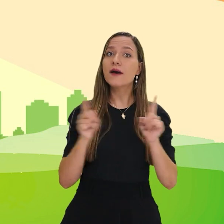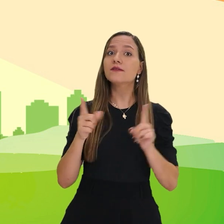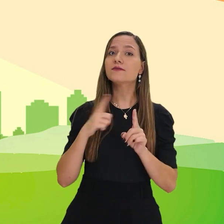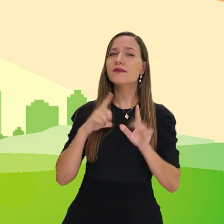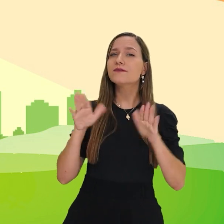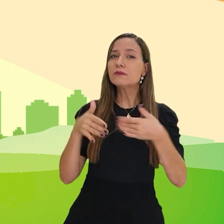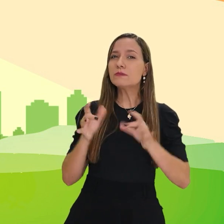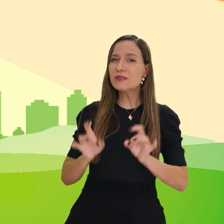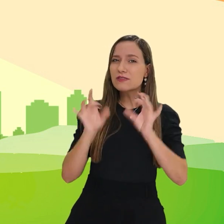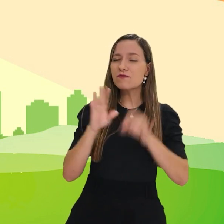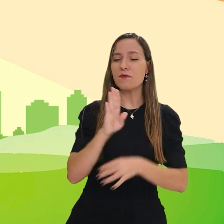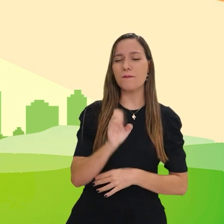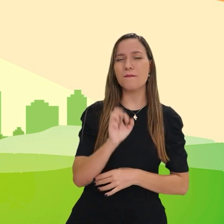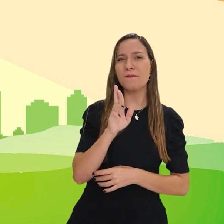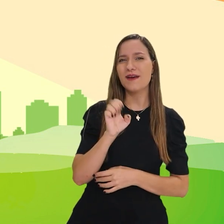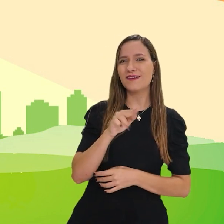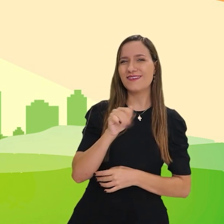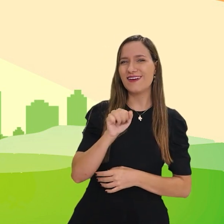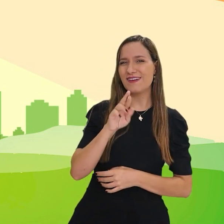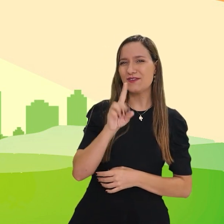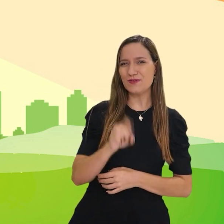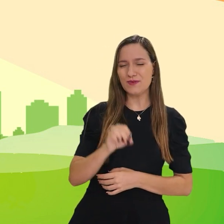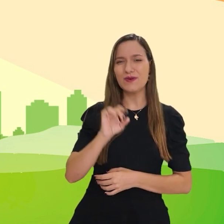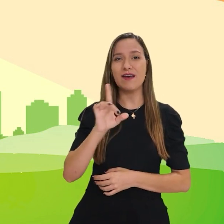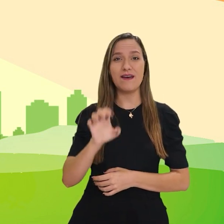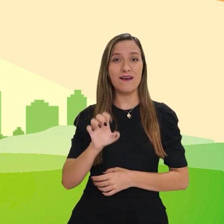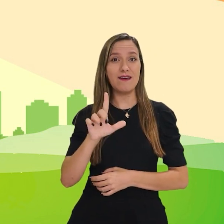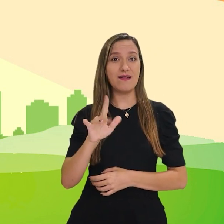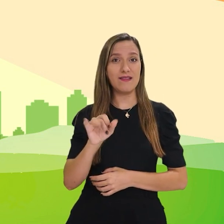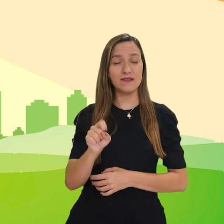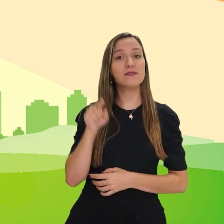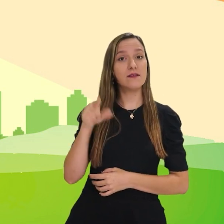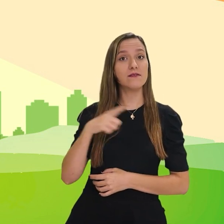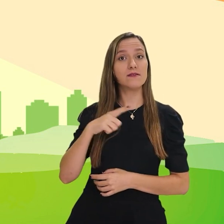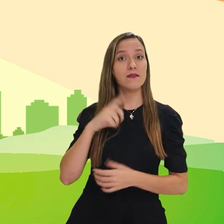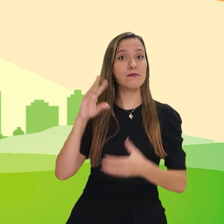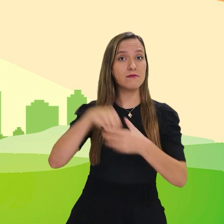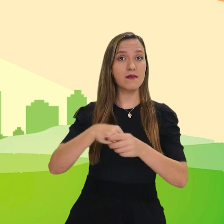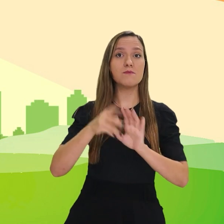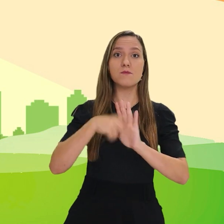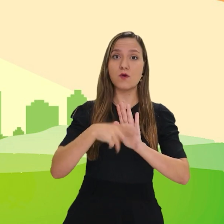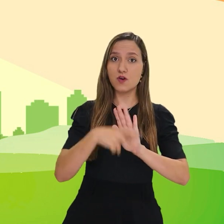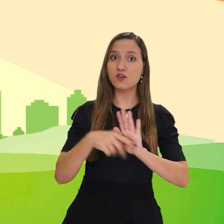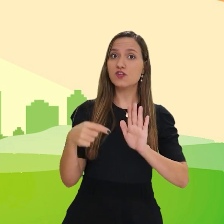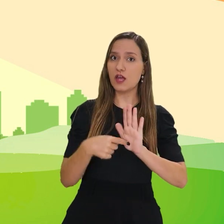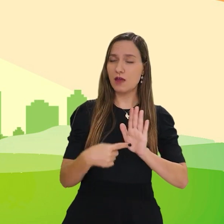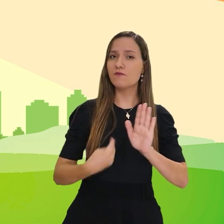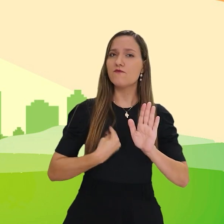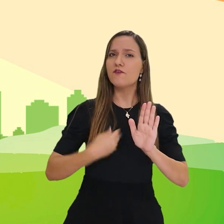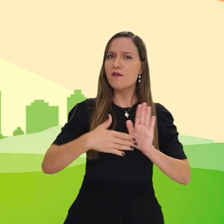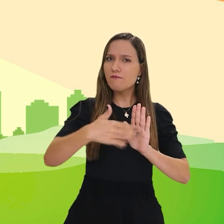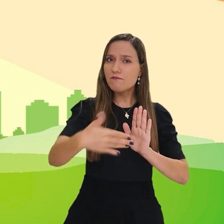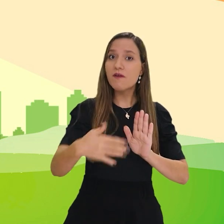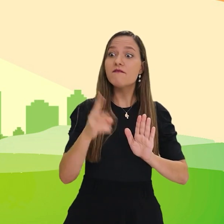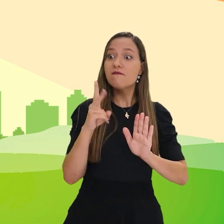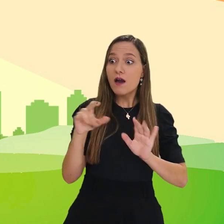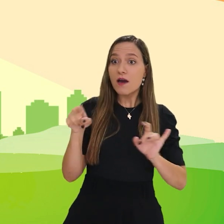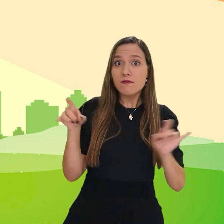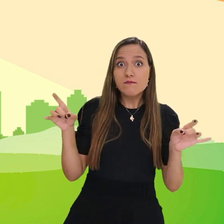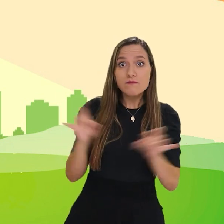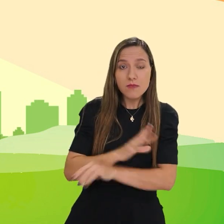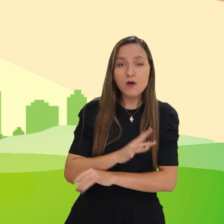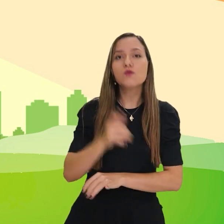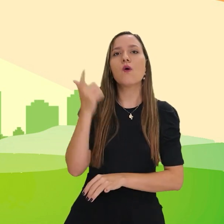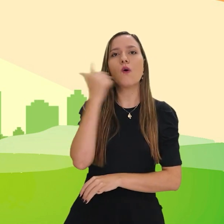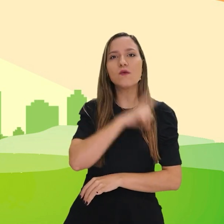Bernardo Elis, ele faz parte do projeto Parque Linear Macambira-Anicuns, que ainda está em construção. E quando ele